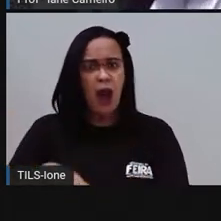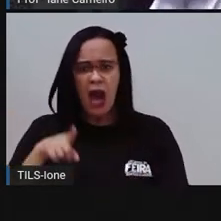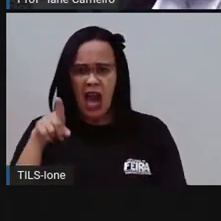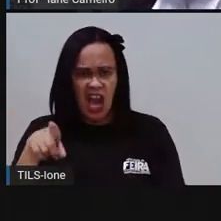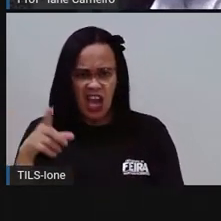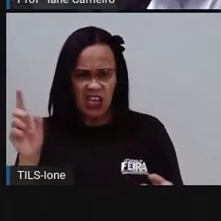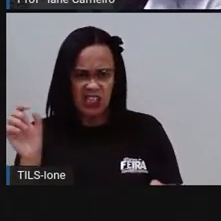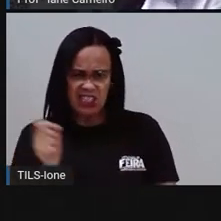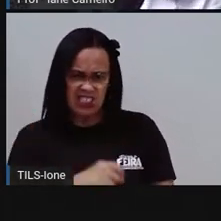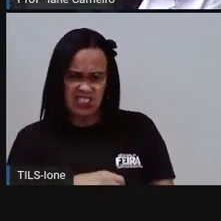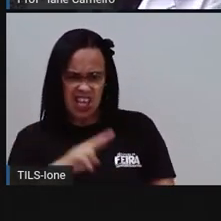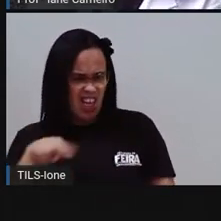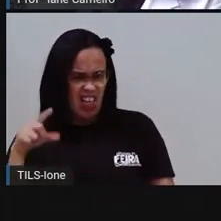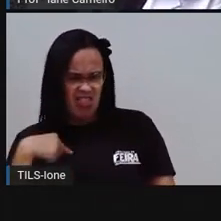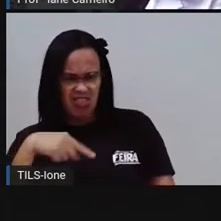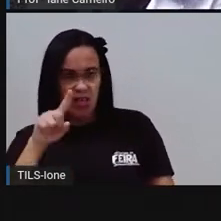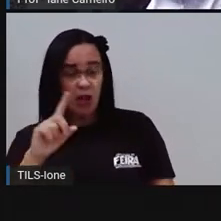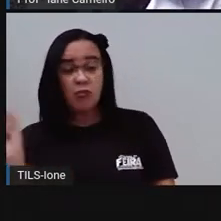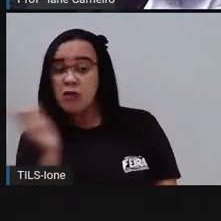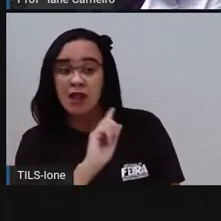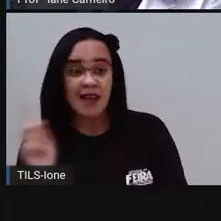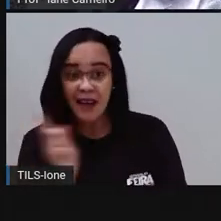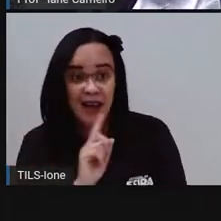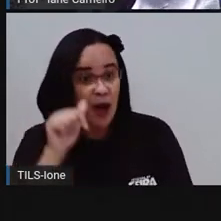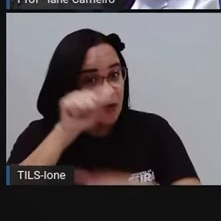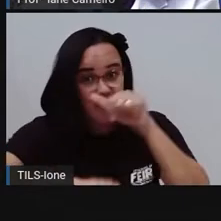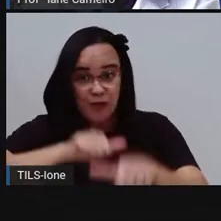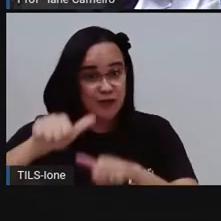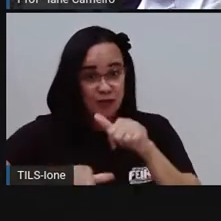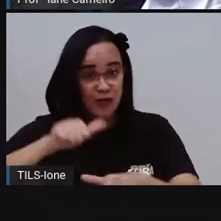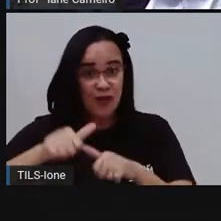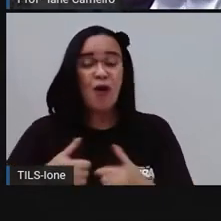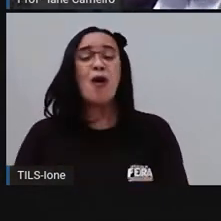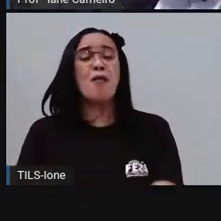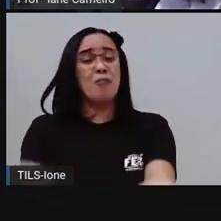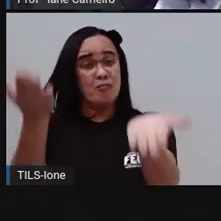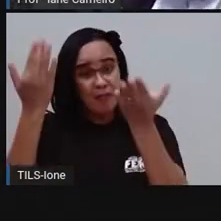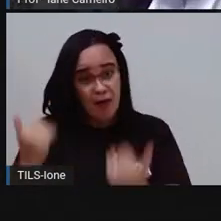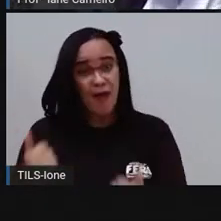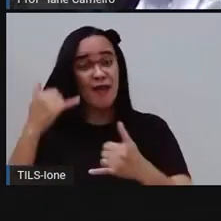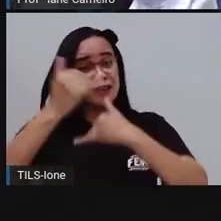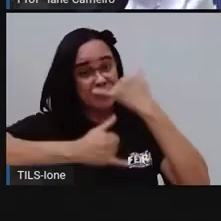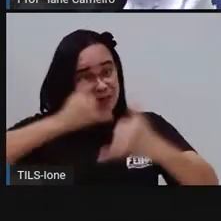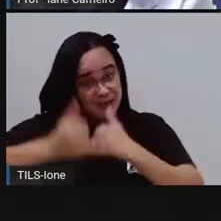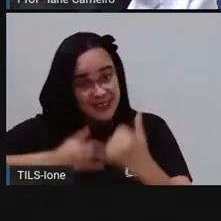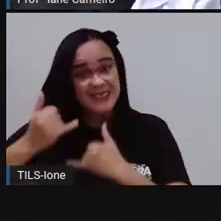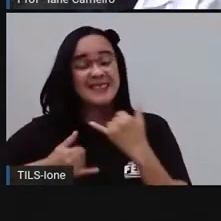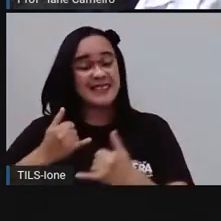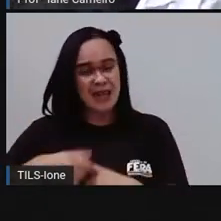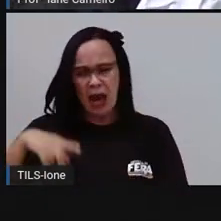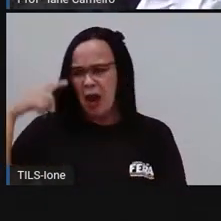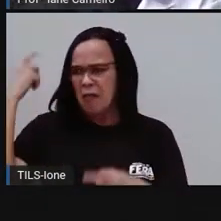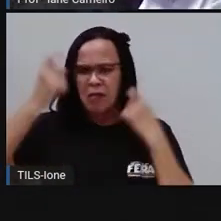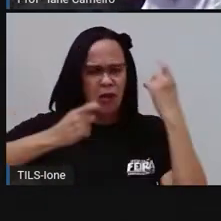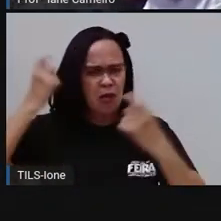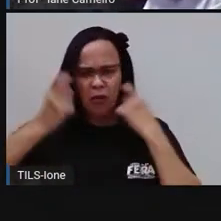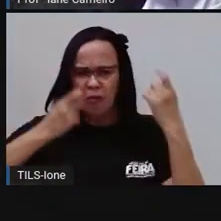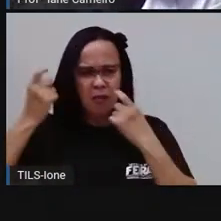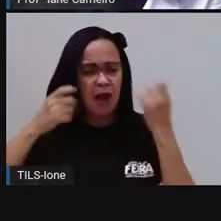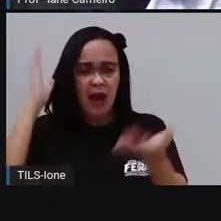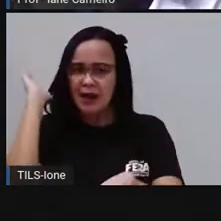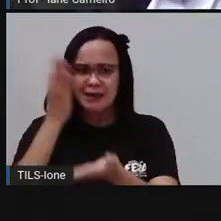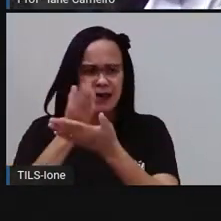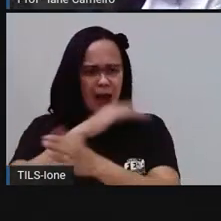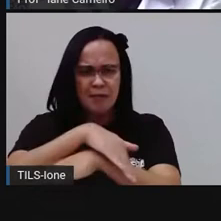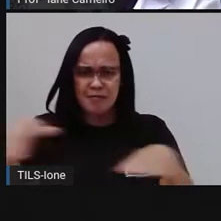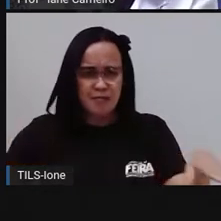nos divertir um bocado. Já não se preocupa mais se vai jogar certo ou errado. Aproveita cada momento